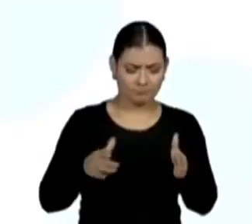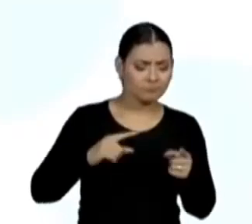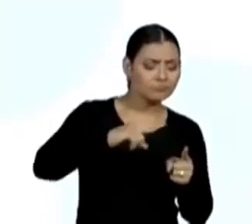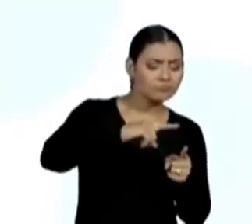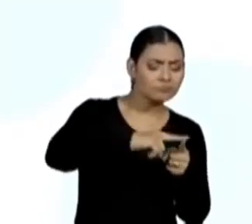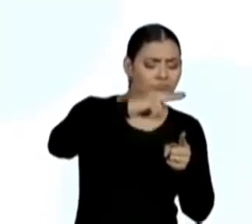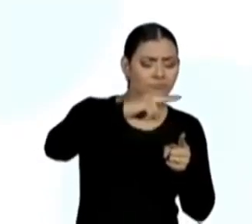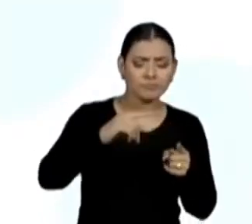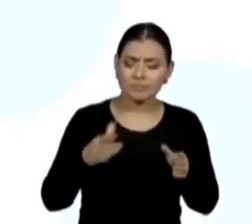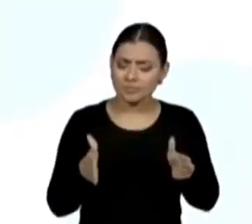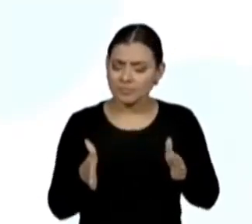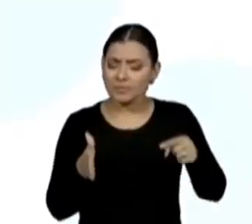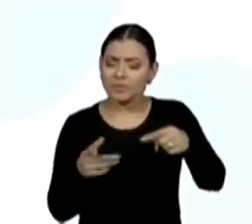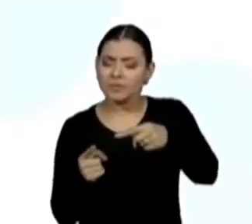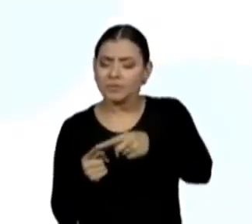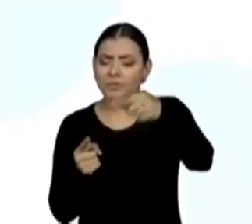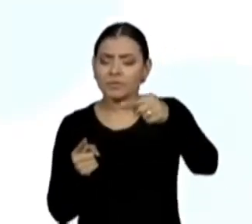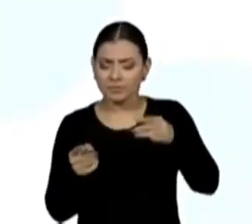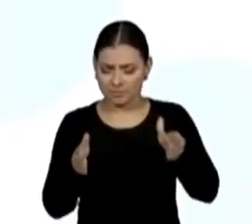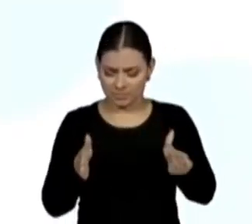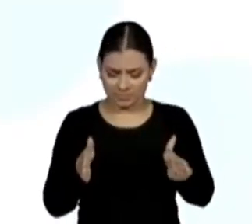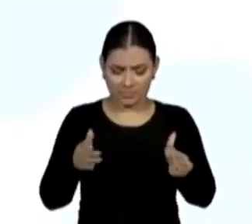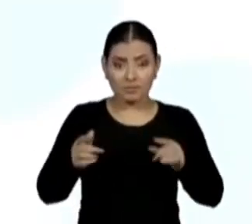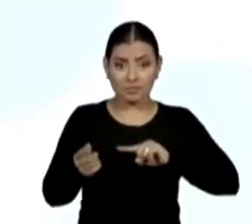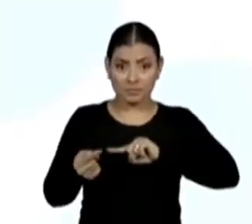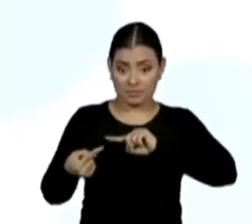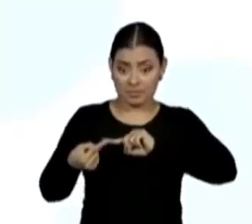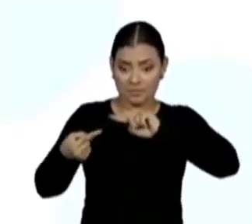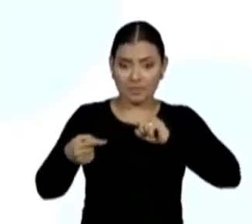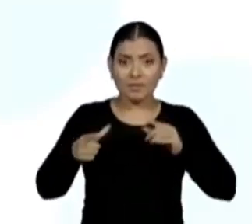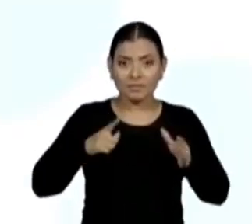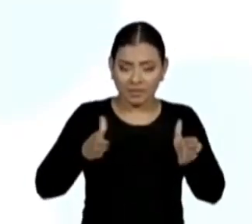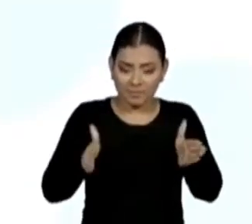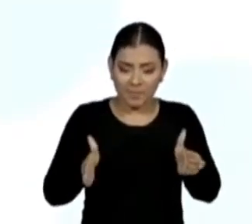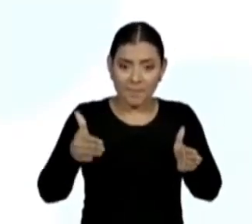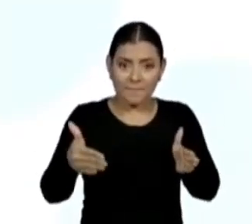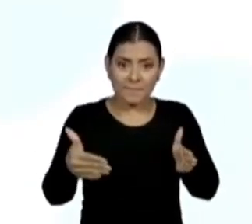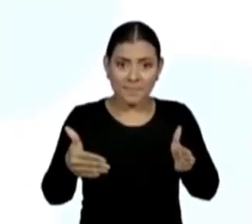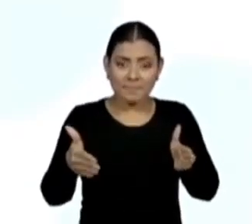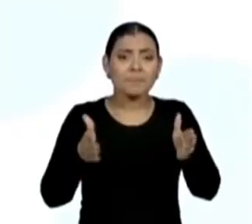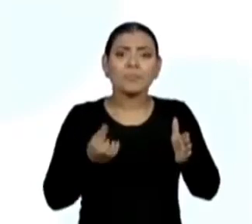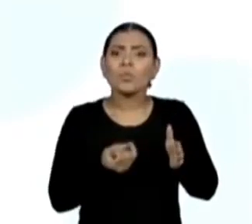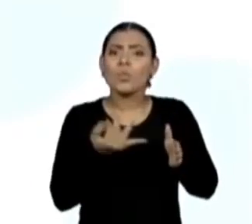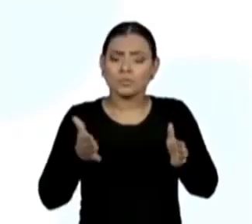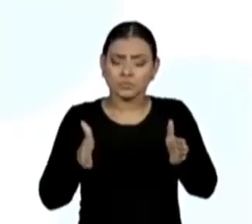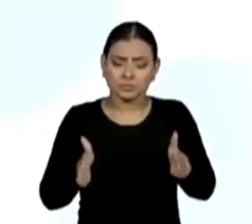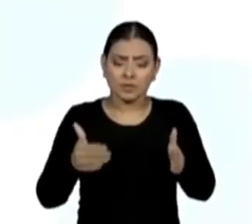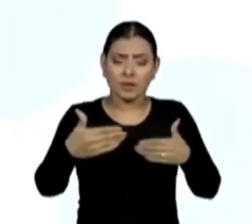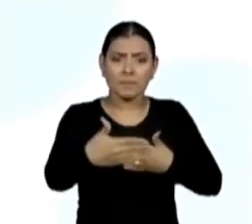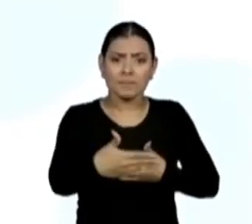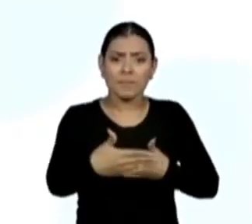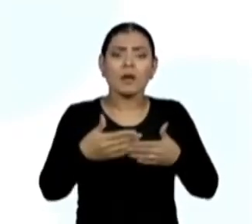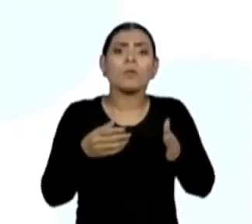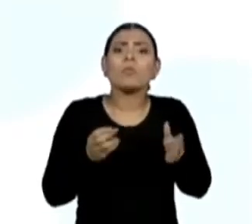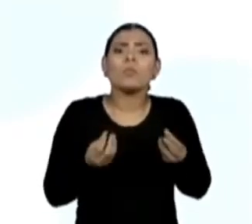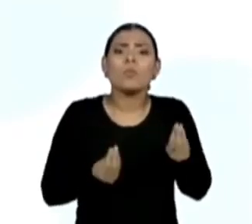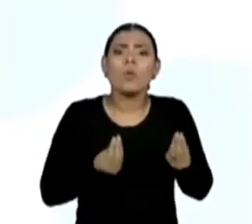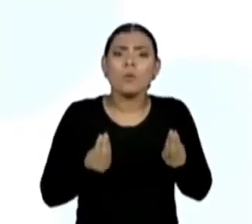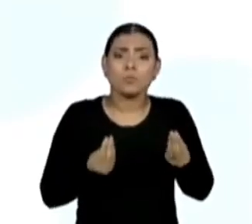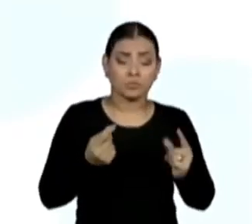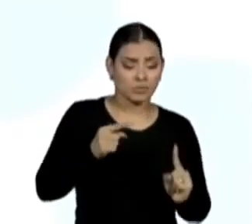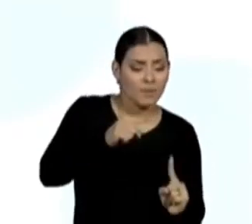Então, onde cada lado encontra, onde podemos chamar, inclusive, de